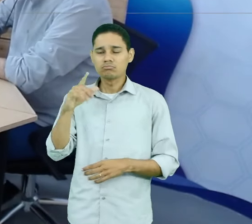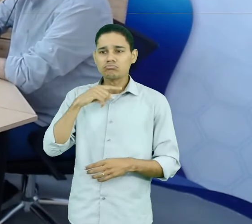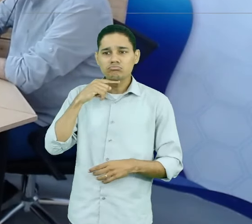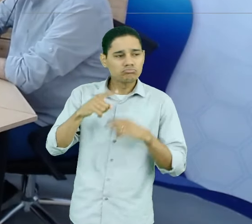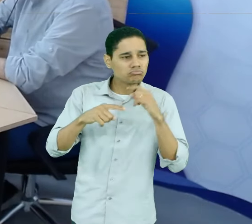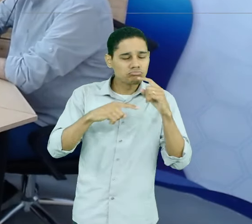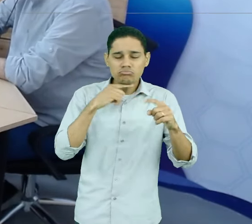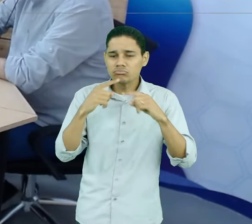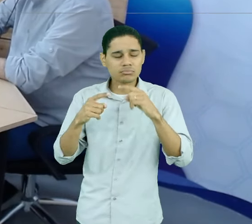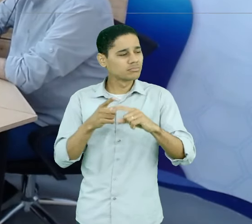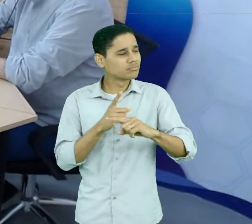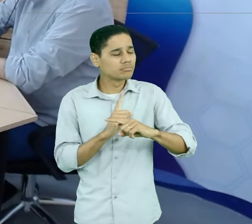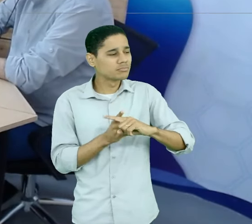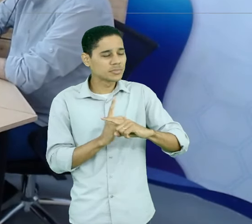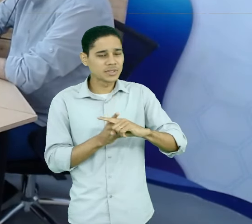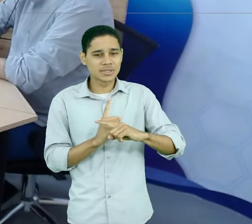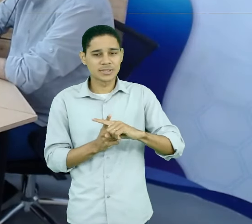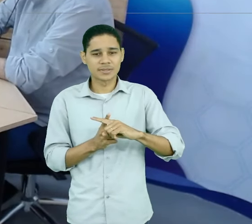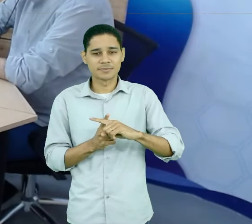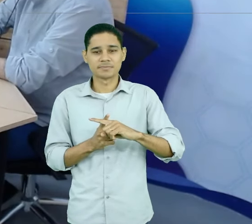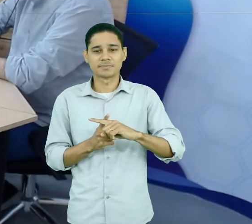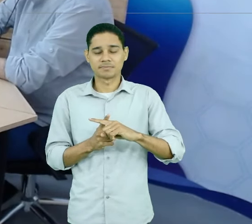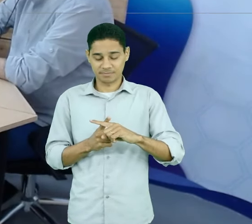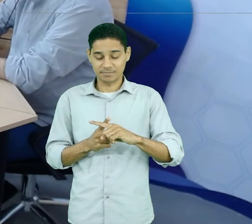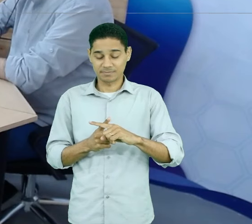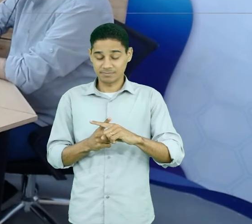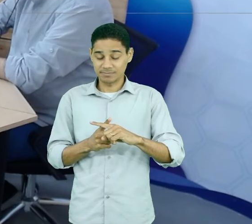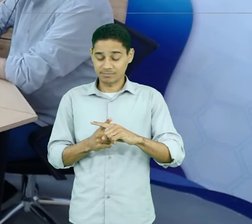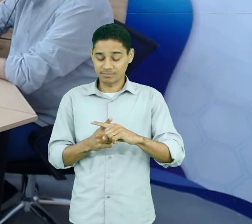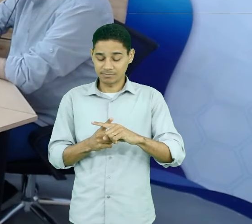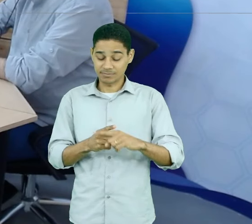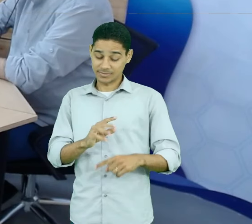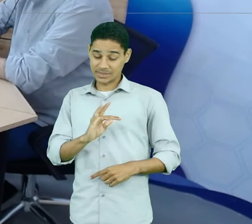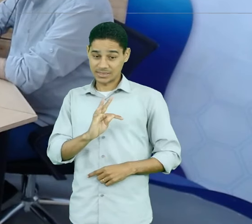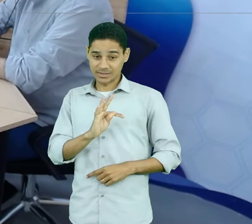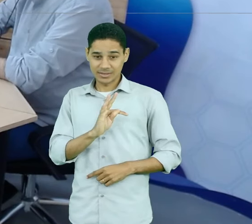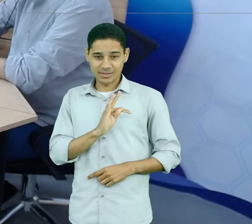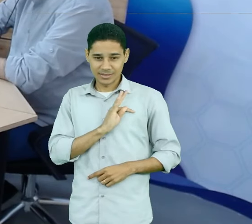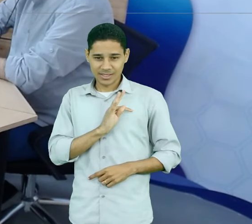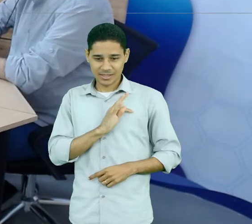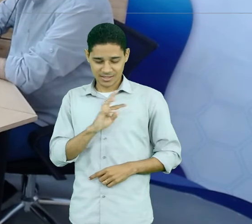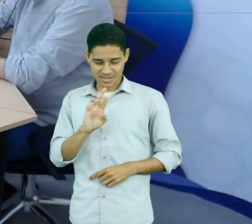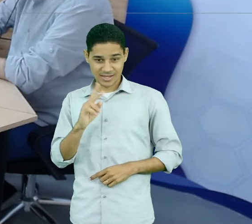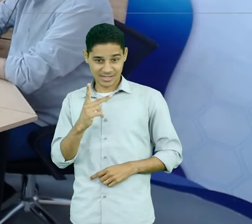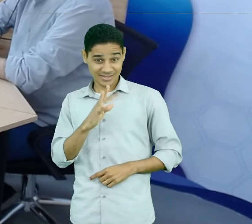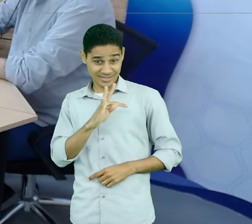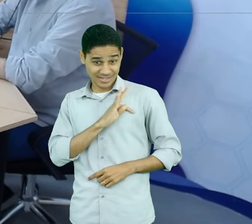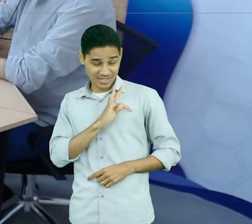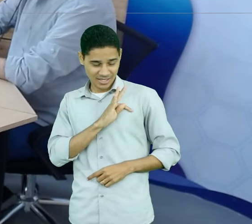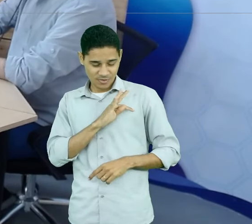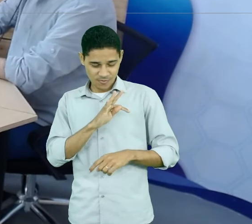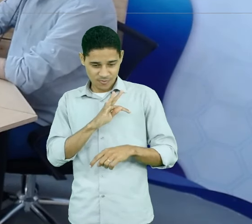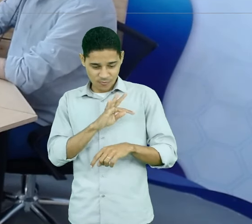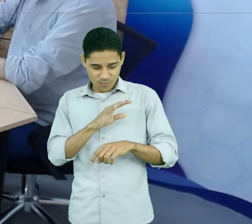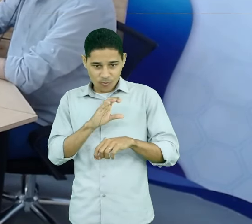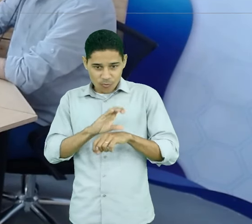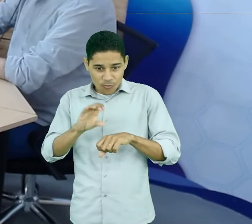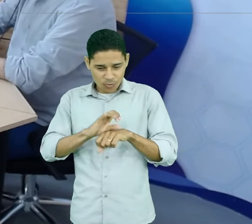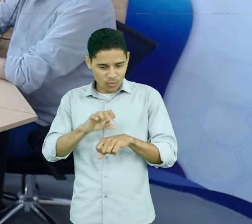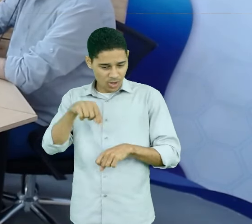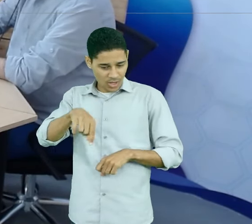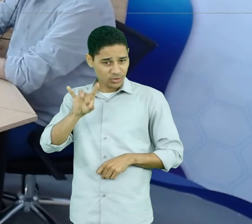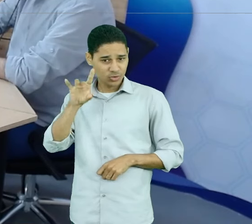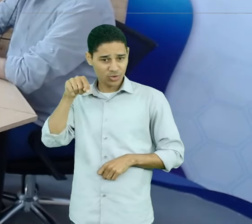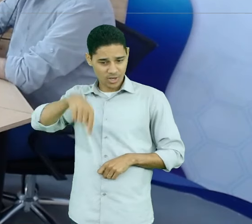formação em técnico e em recursos humanos só tem aqui na ETEFAC.